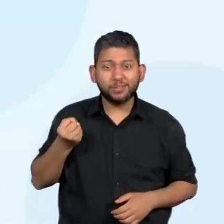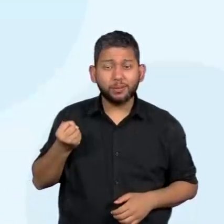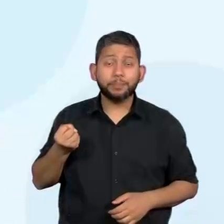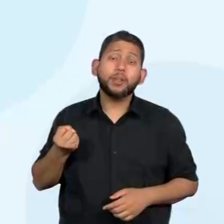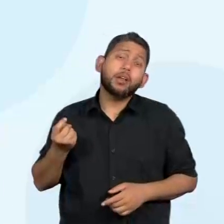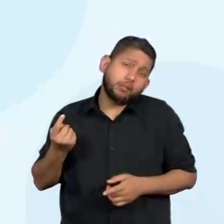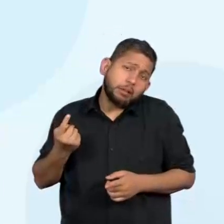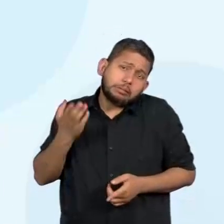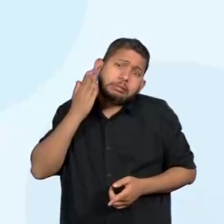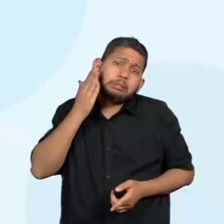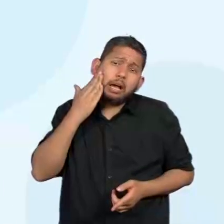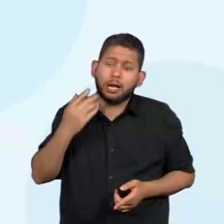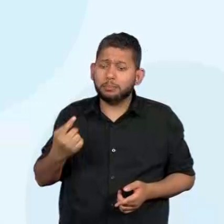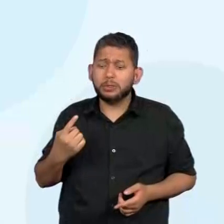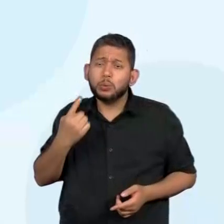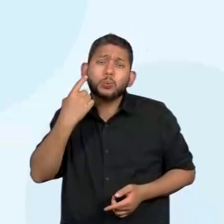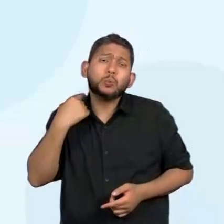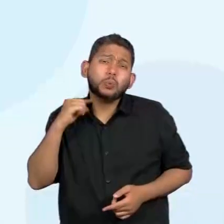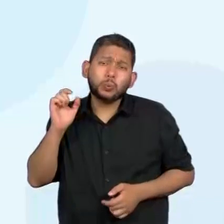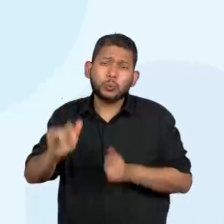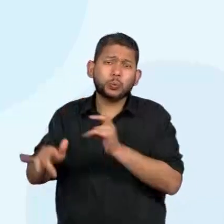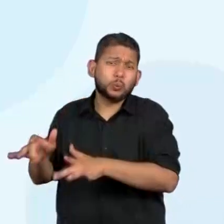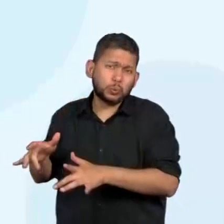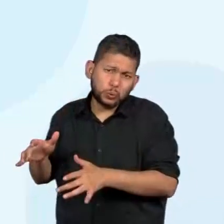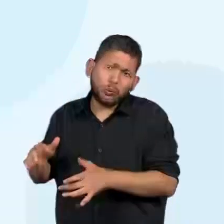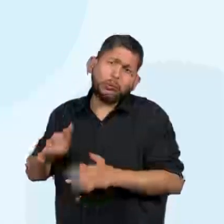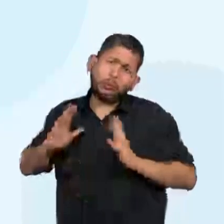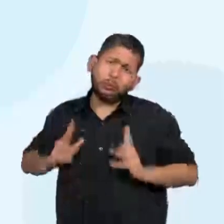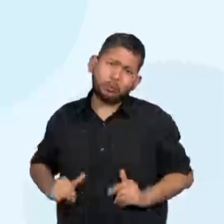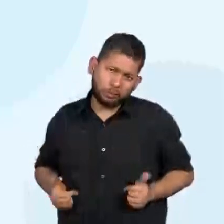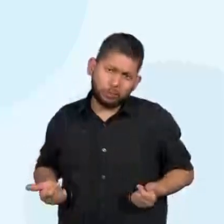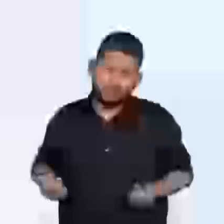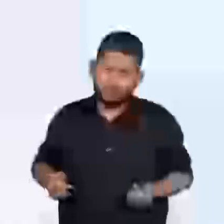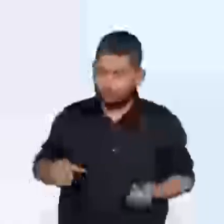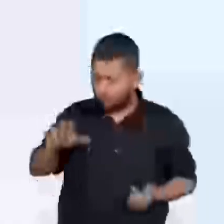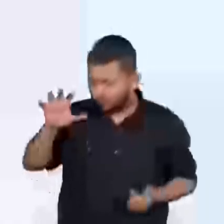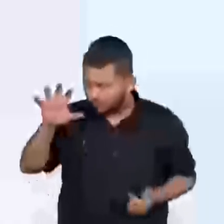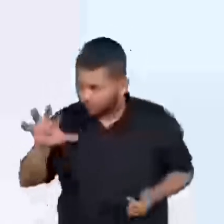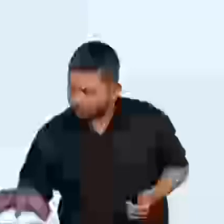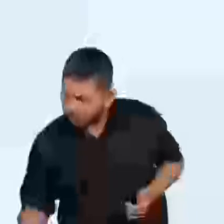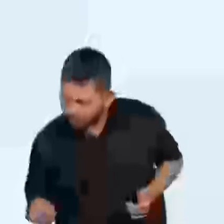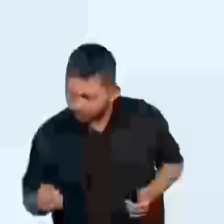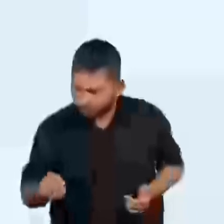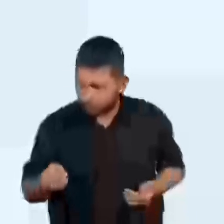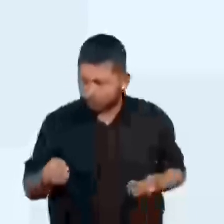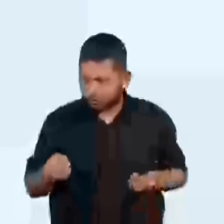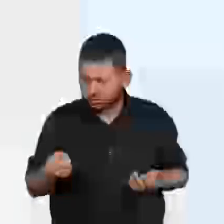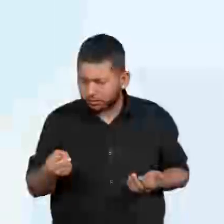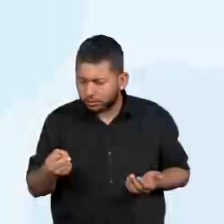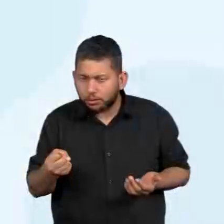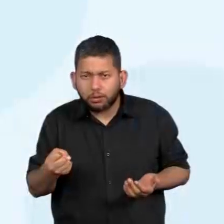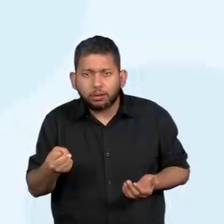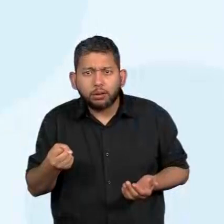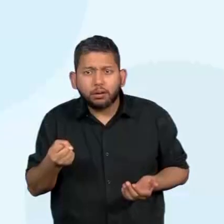lixo que fosse visto. Mas, quando eles pegaram a moeda,